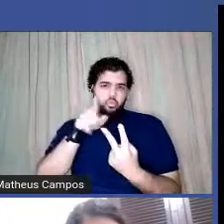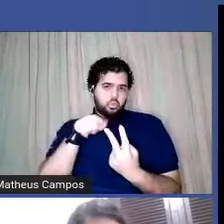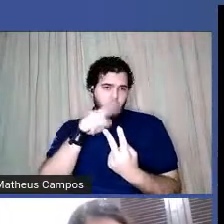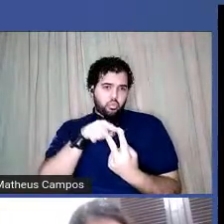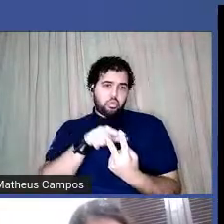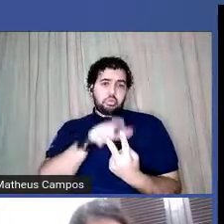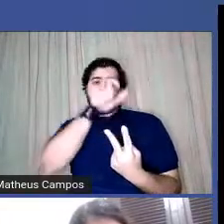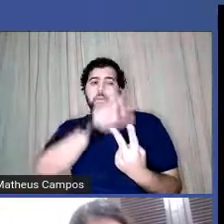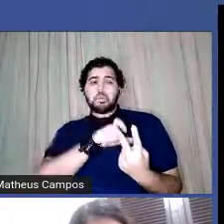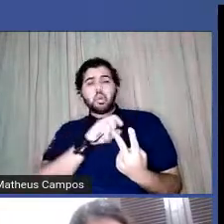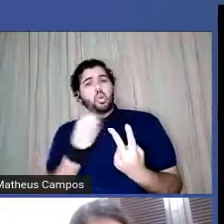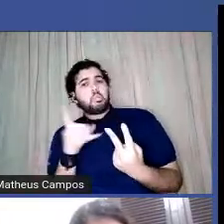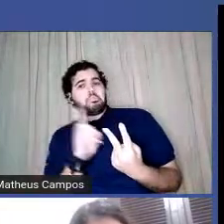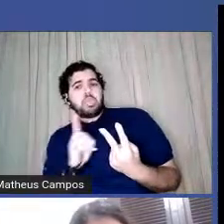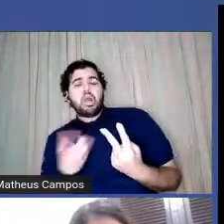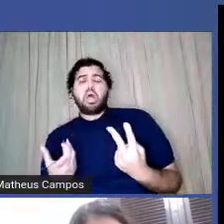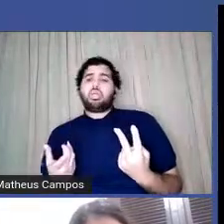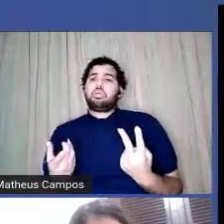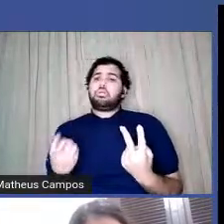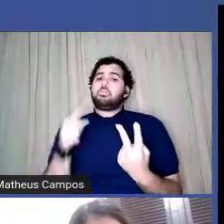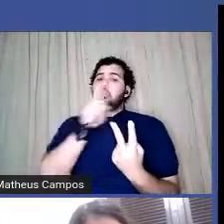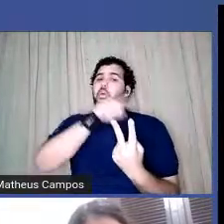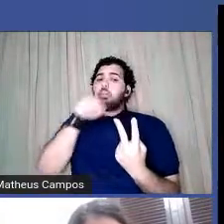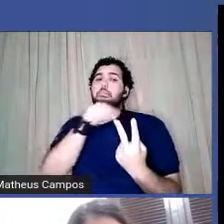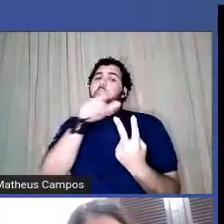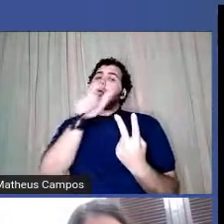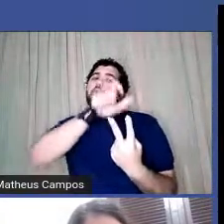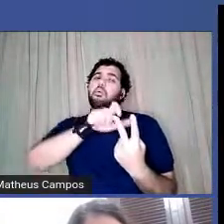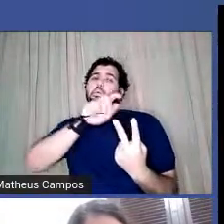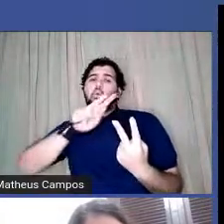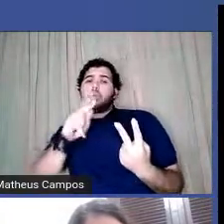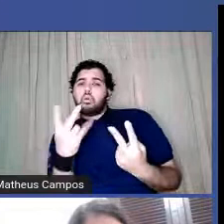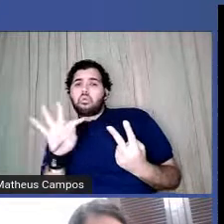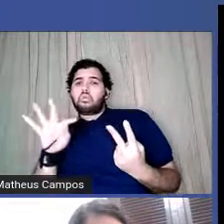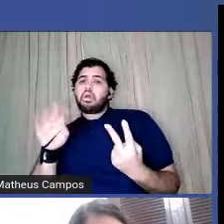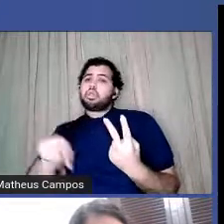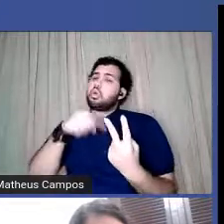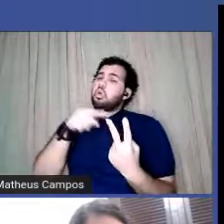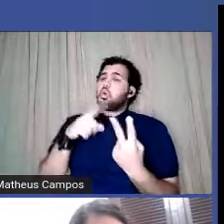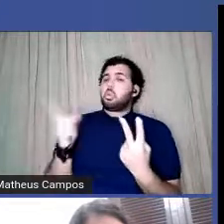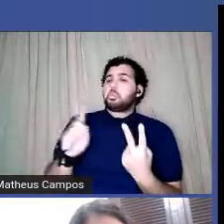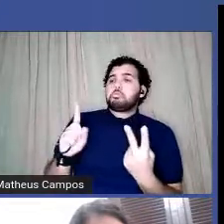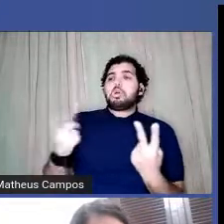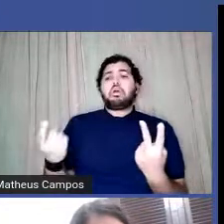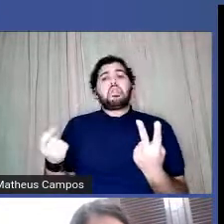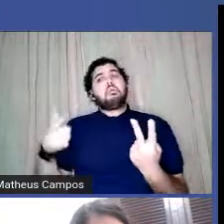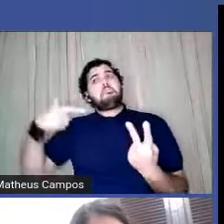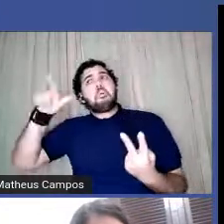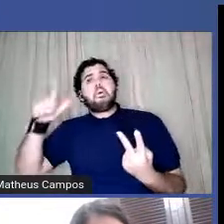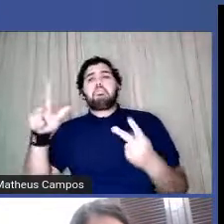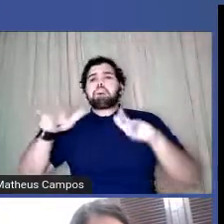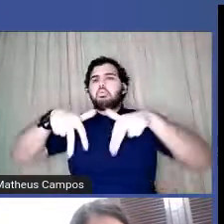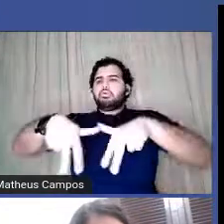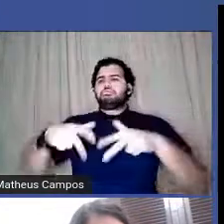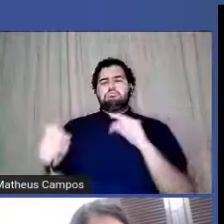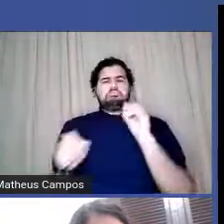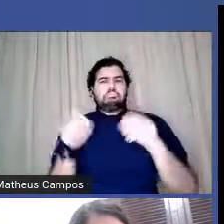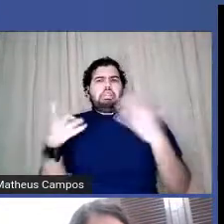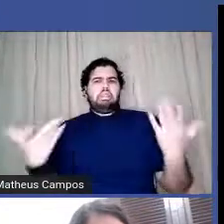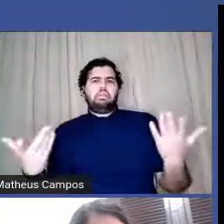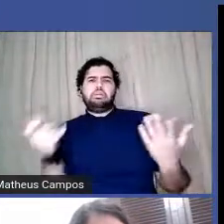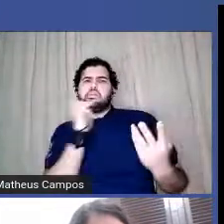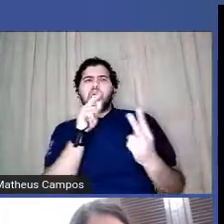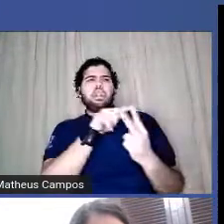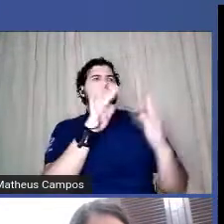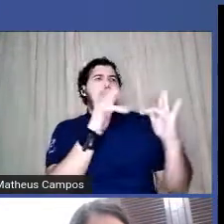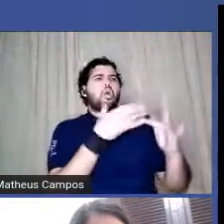ser, né, de ser hétero ou não ser, e aí, o é isso? Um dia está com um cara, outro dia